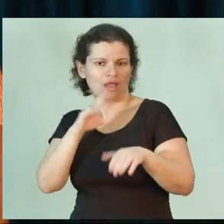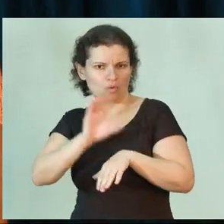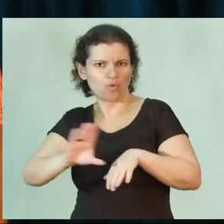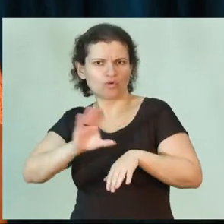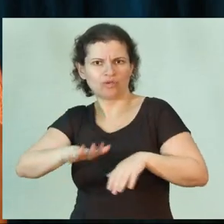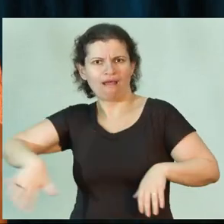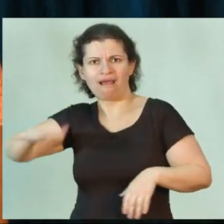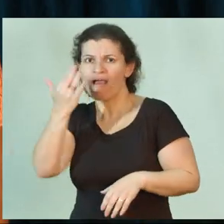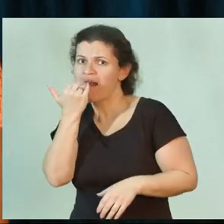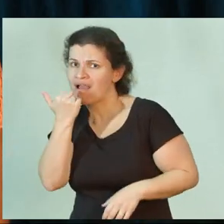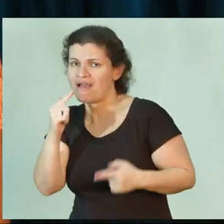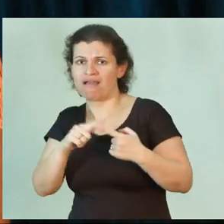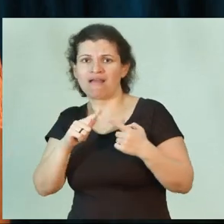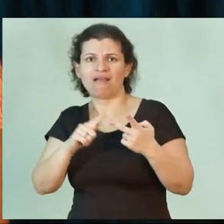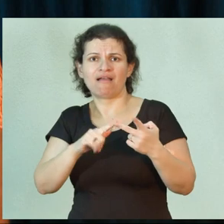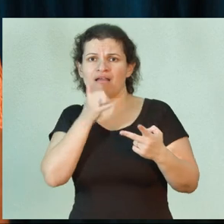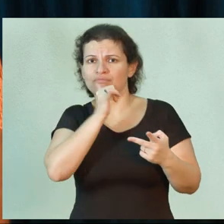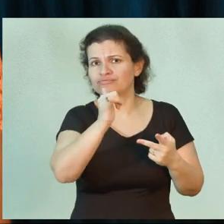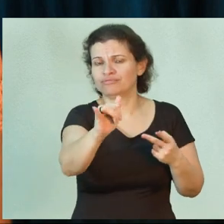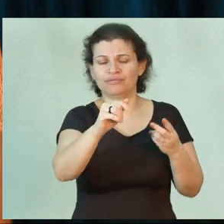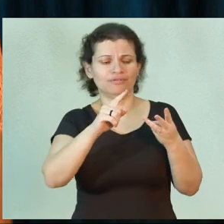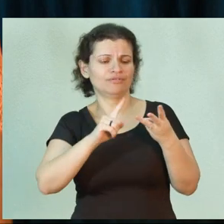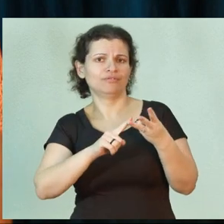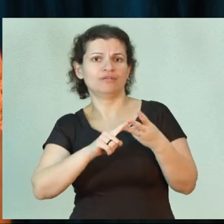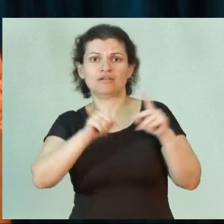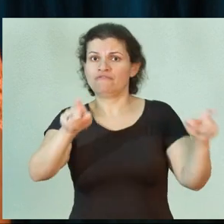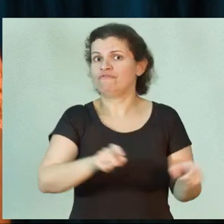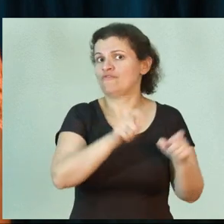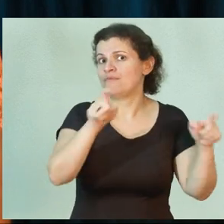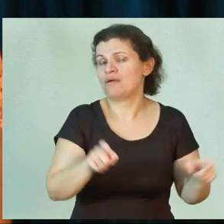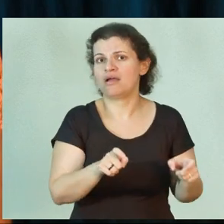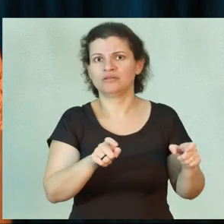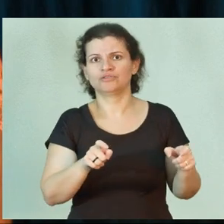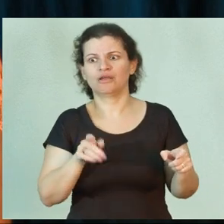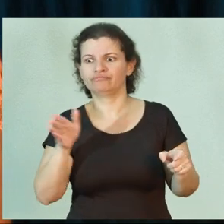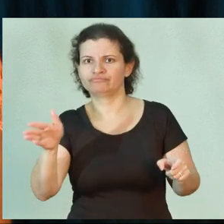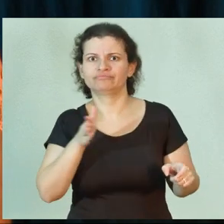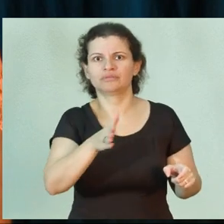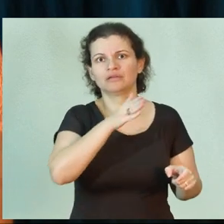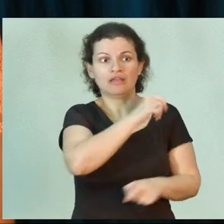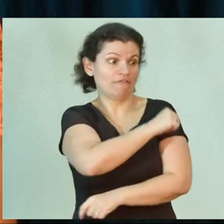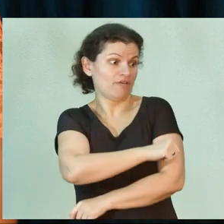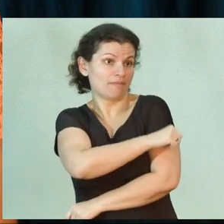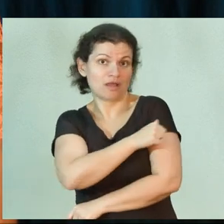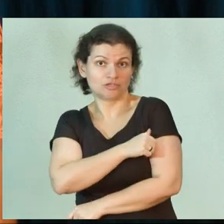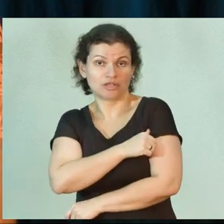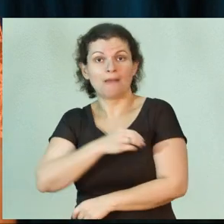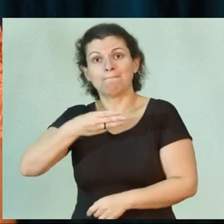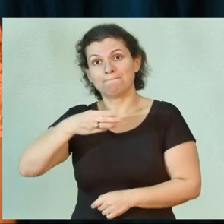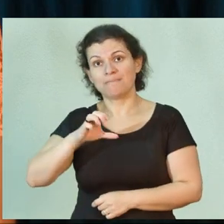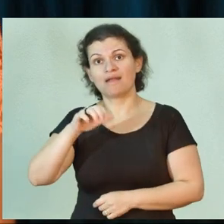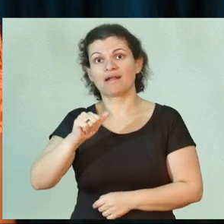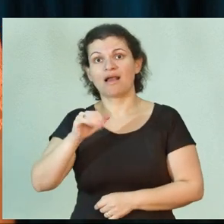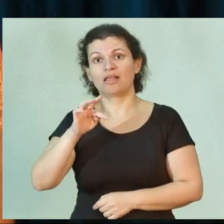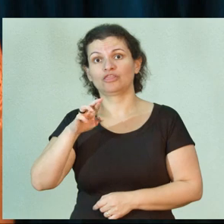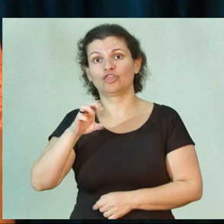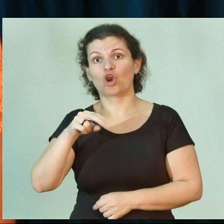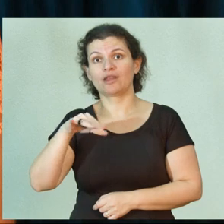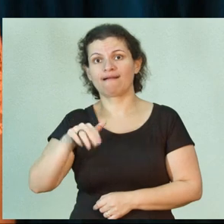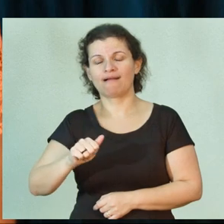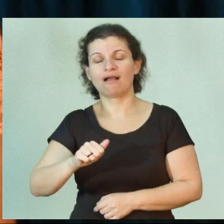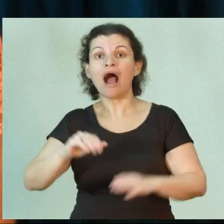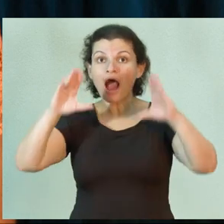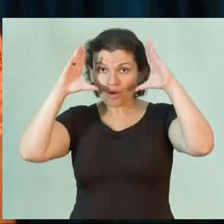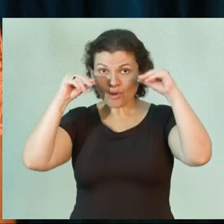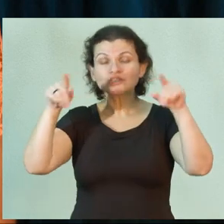na área de alimentos, eletroeletrônica, informática, enfermagem e mecatrônica. À noite